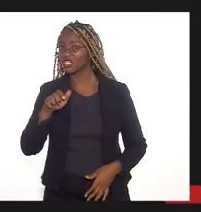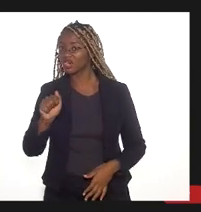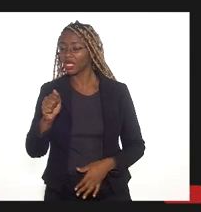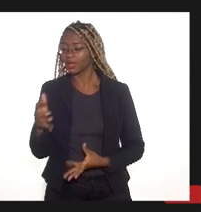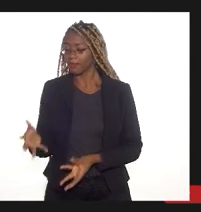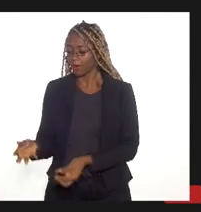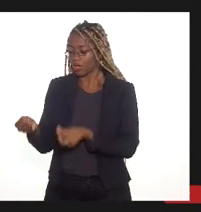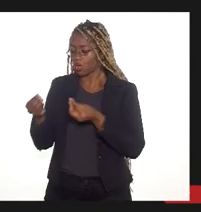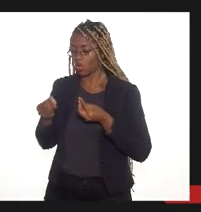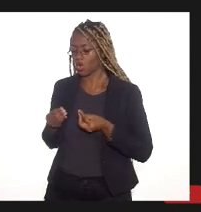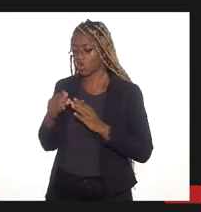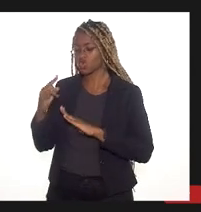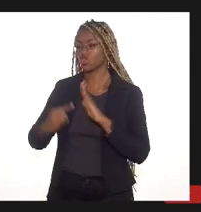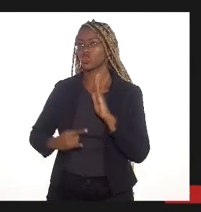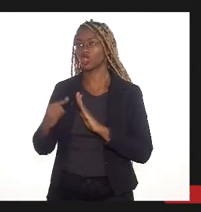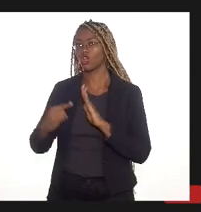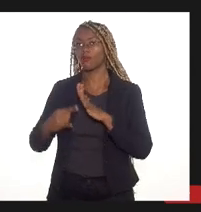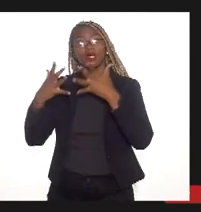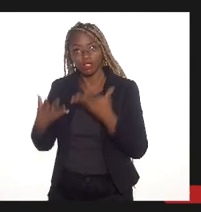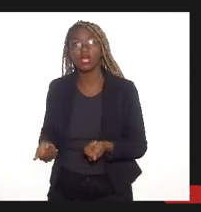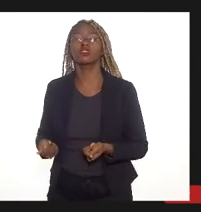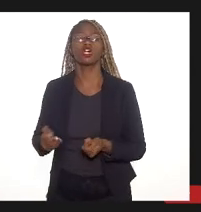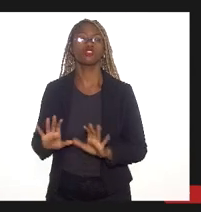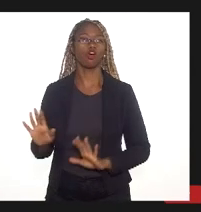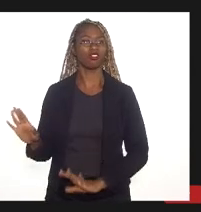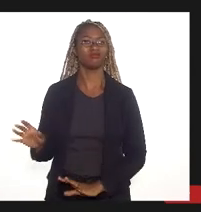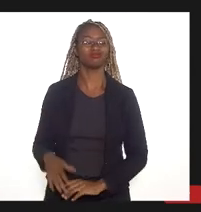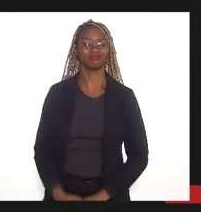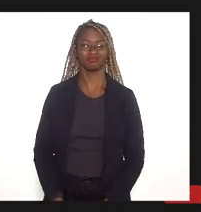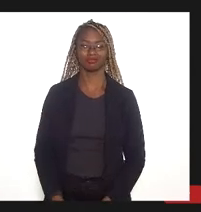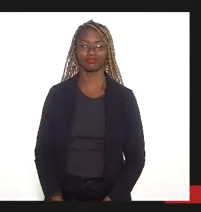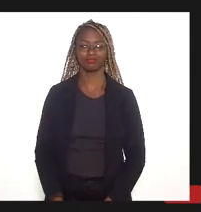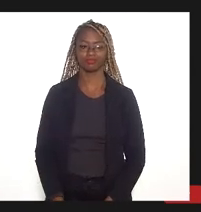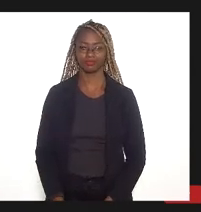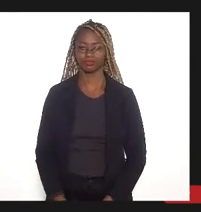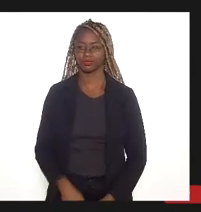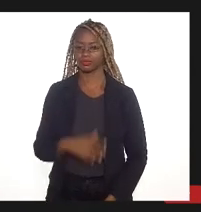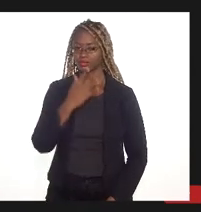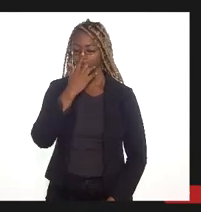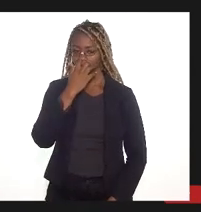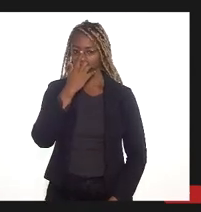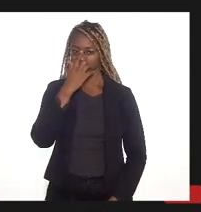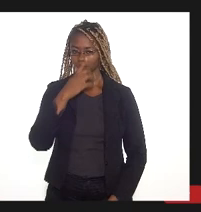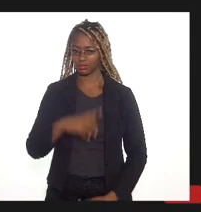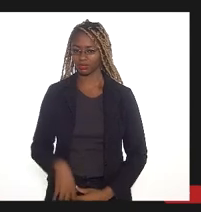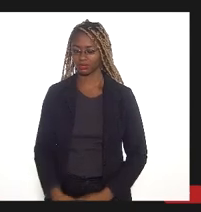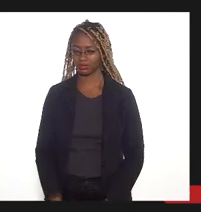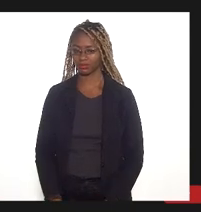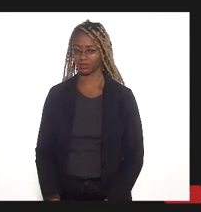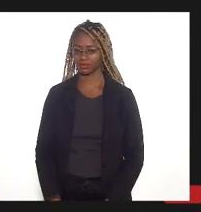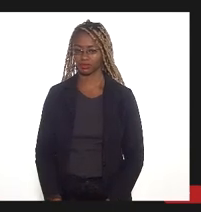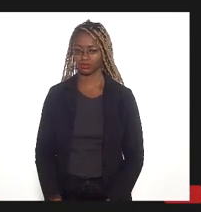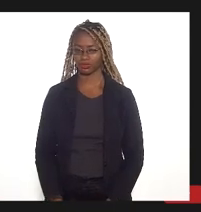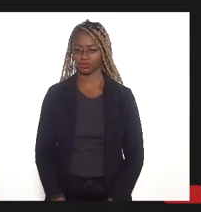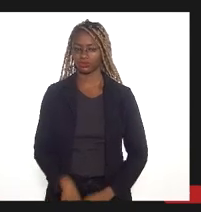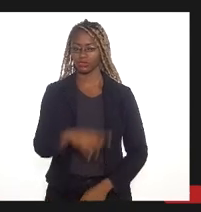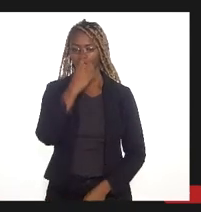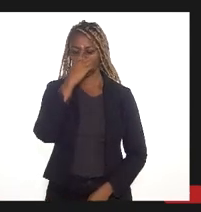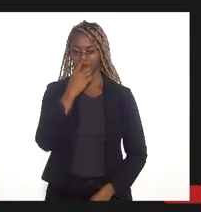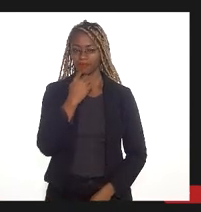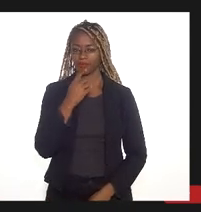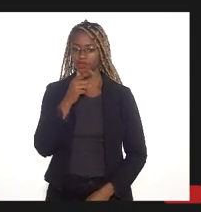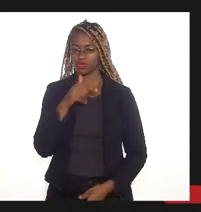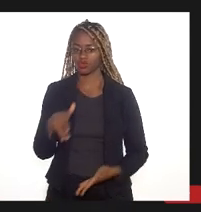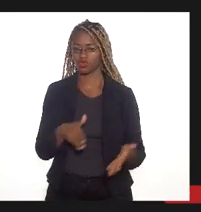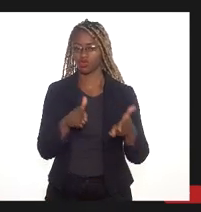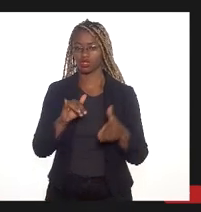documento para o projeto Iguaçu. Muito obrigado. Para a frente. Próximo slide. Uma imagem do Rio Iguaçu em